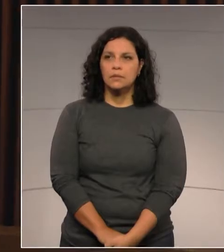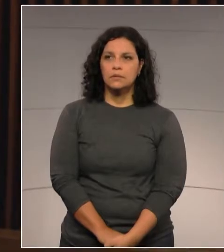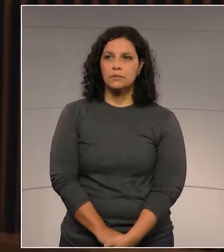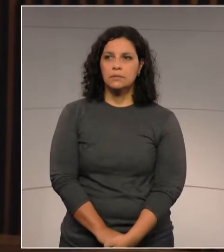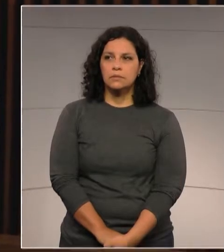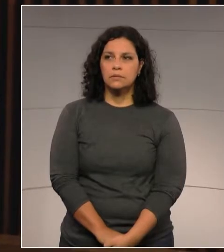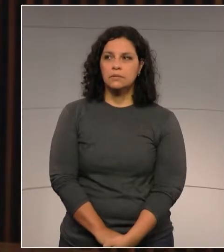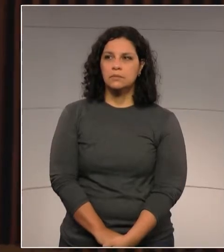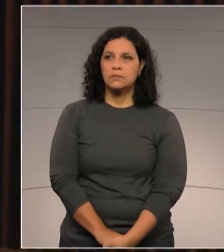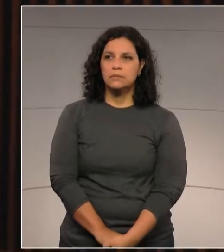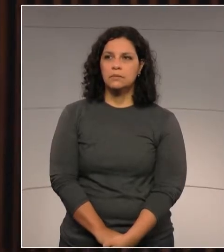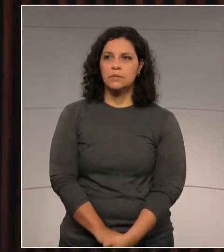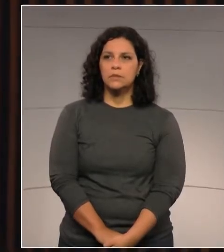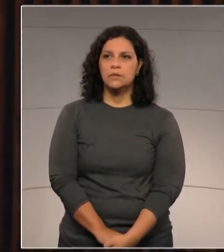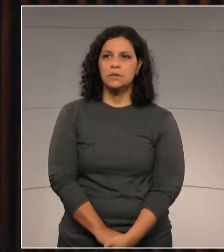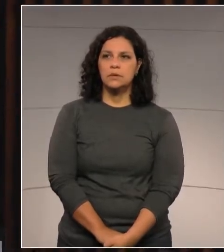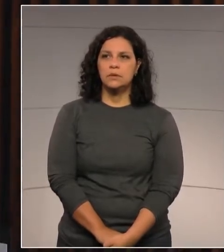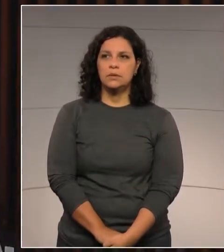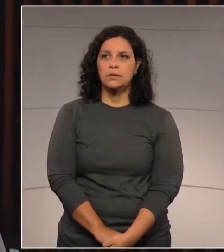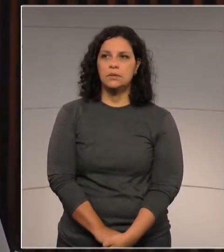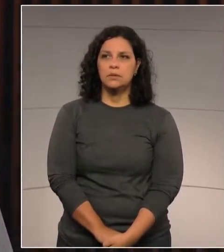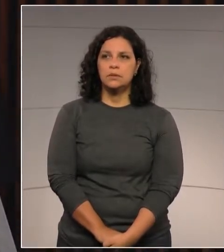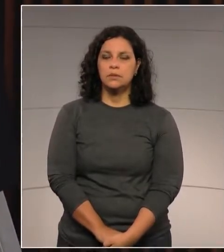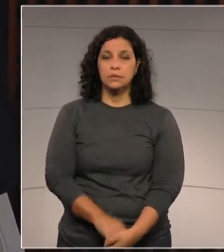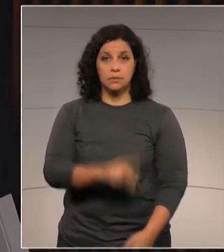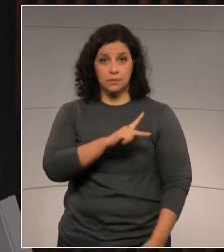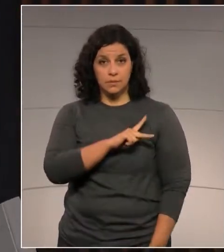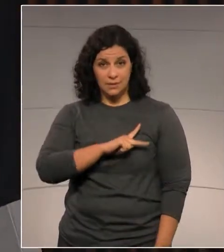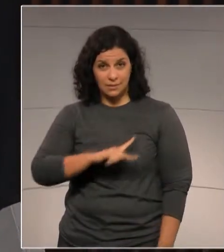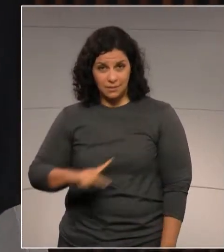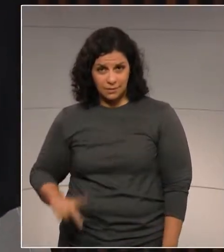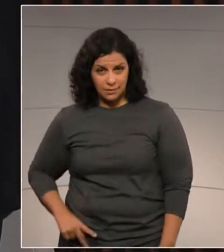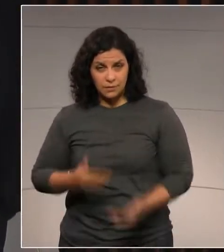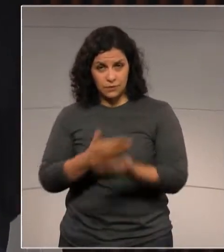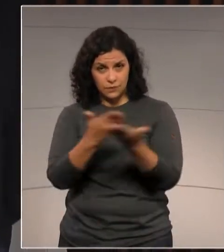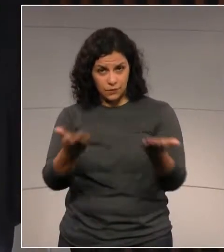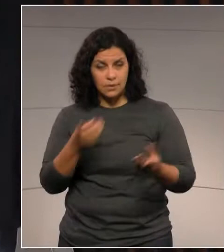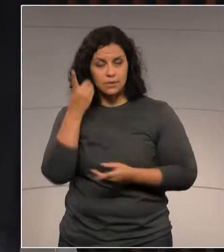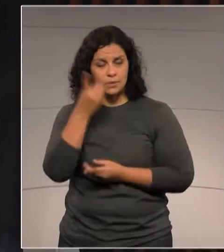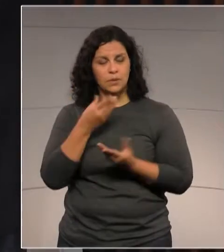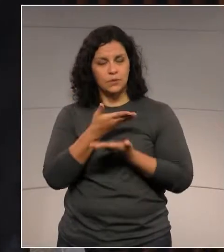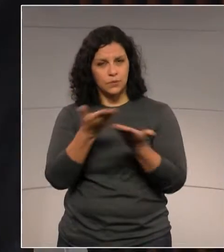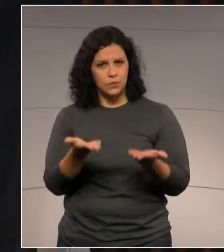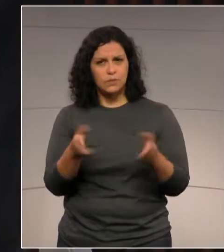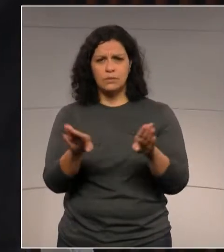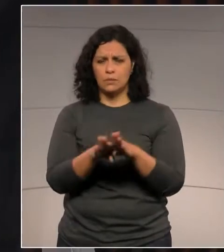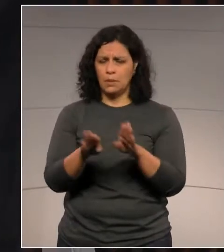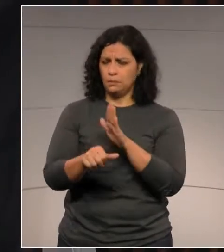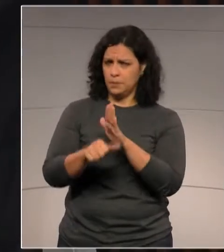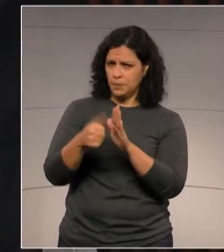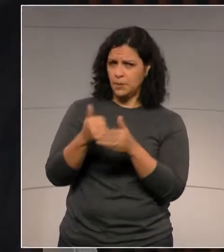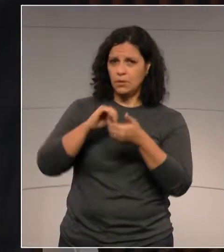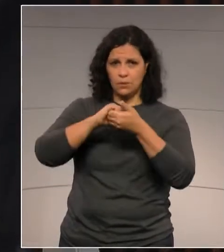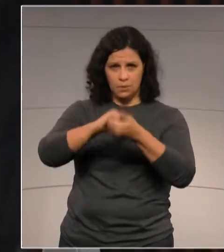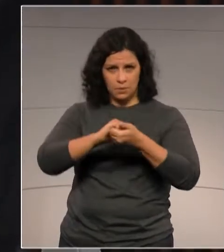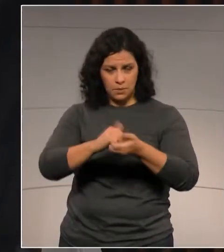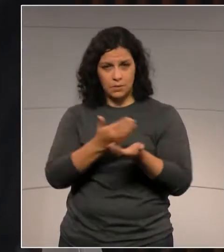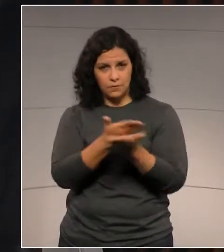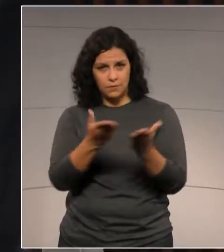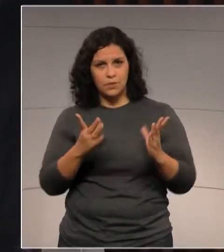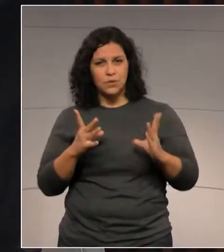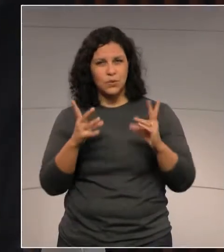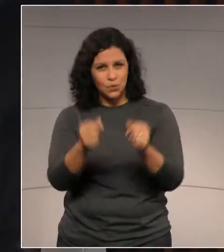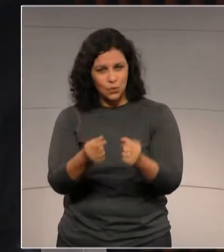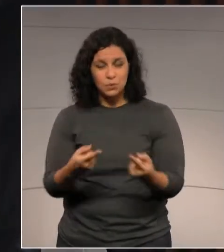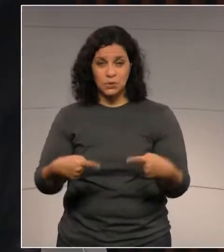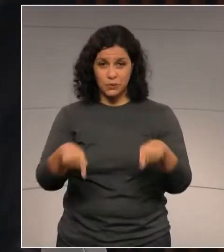Senhor presidente, senhoras deputadas, senhores deputados, primeiro quero cumprimentar a todos no